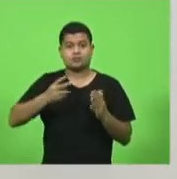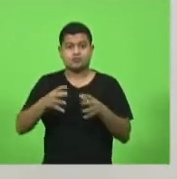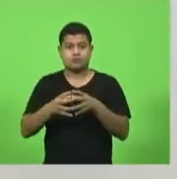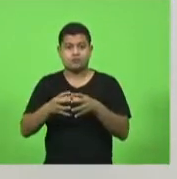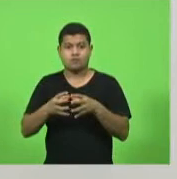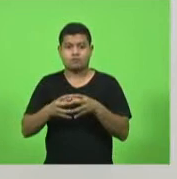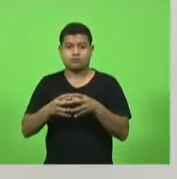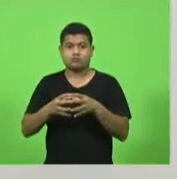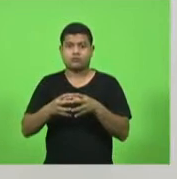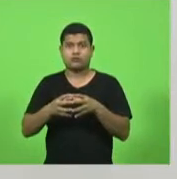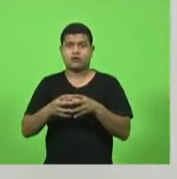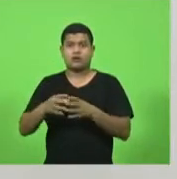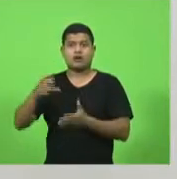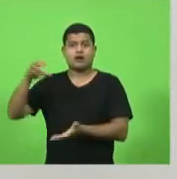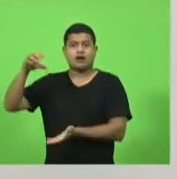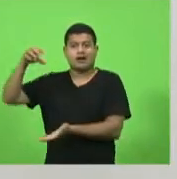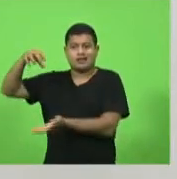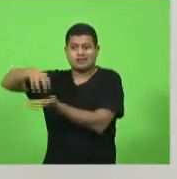de sede em Chapecó.